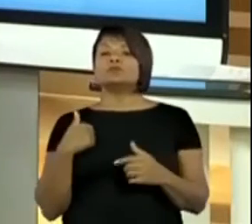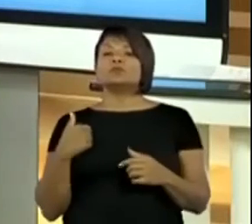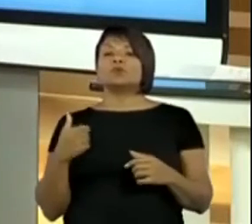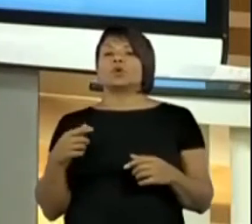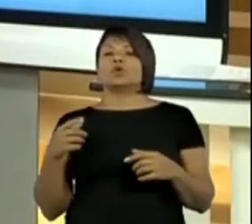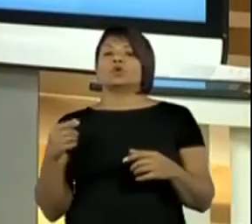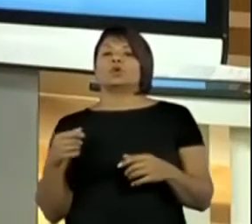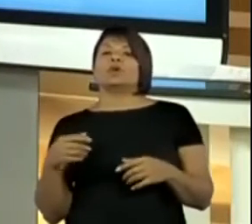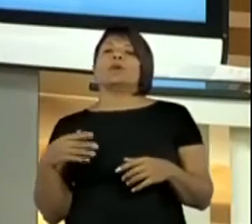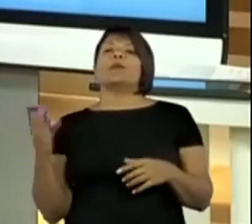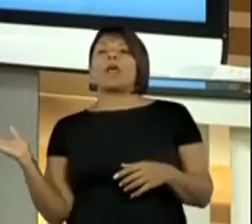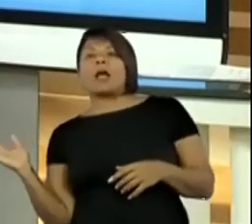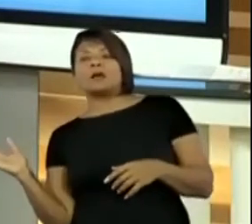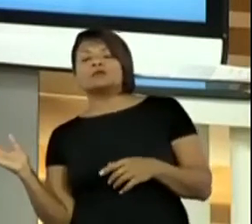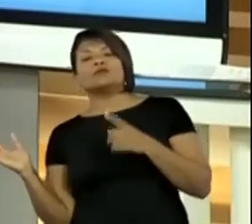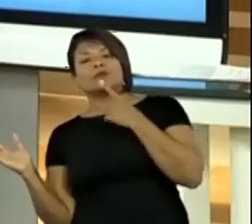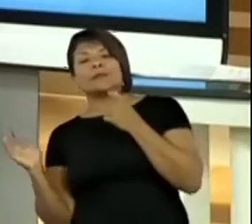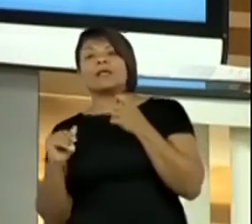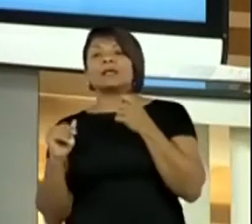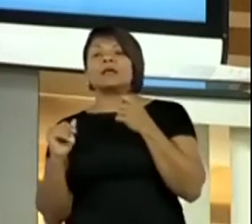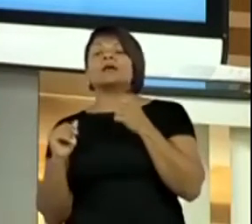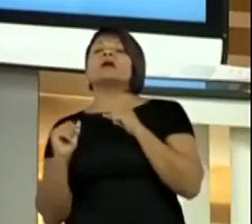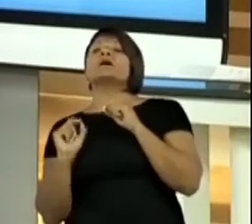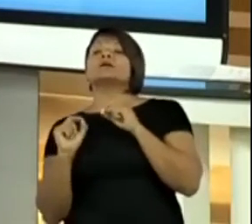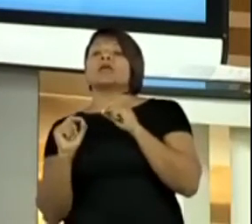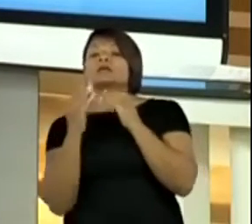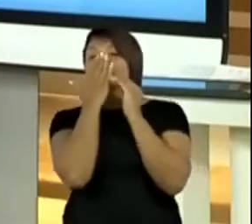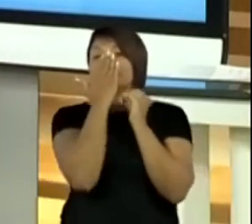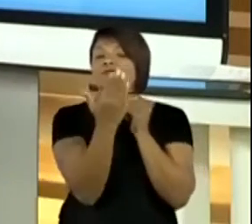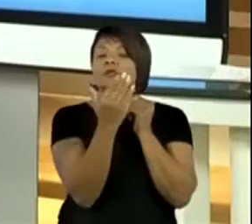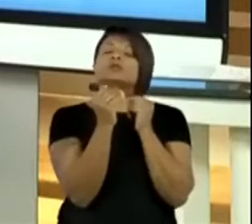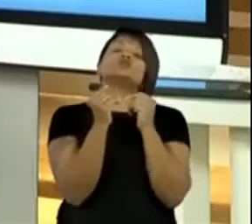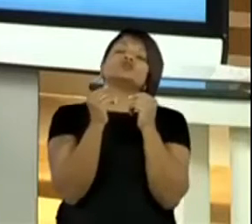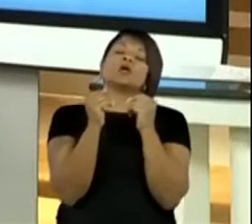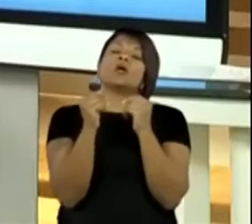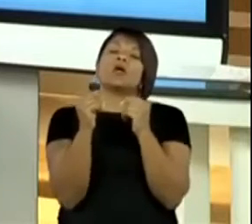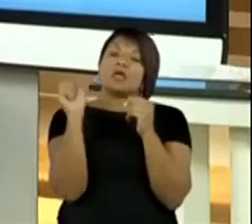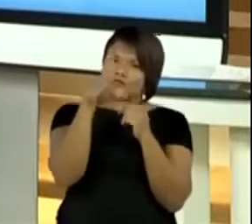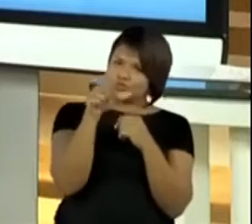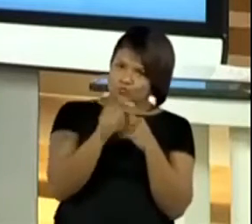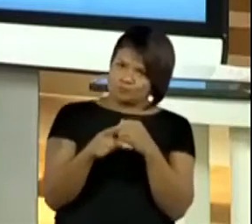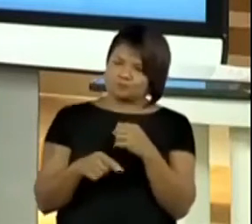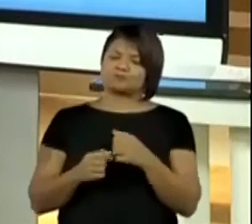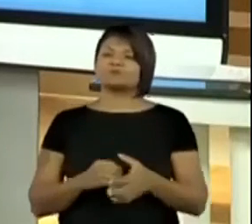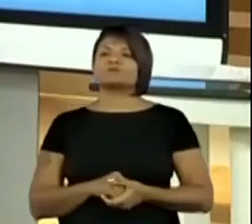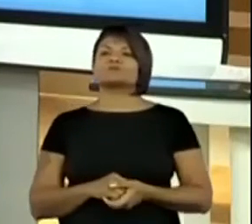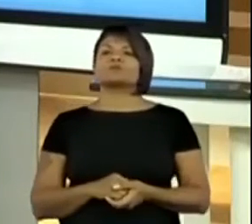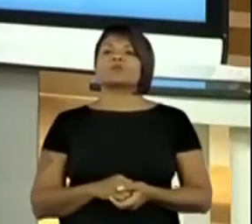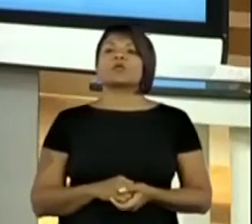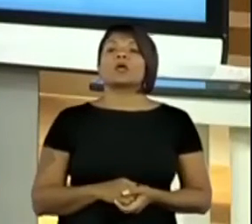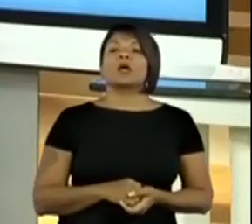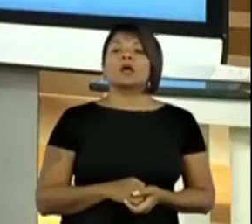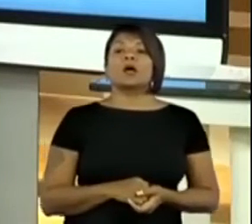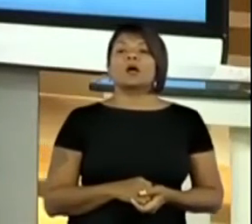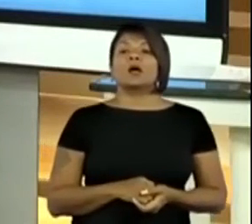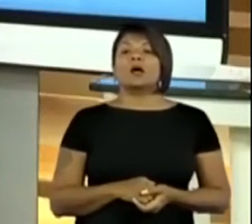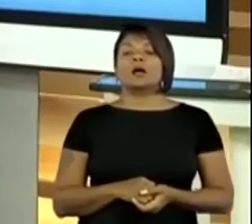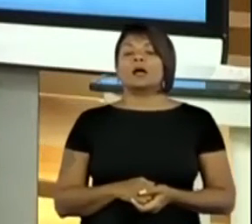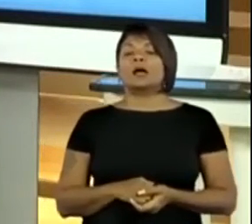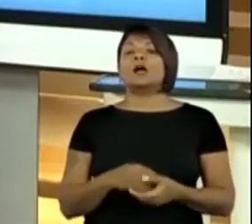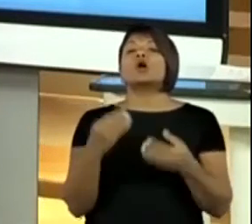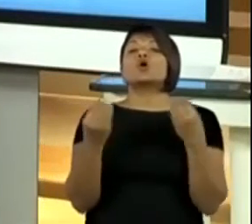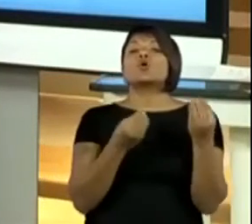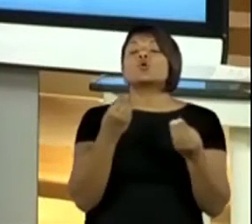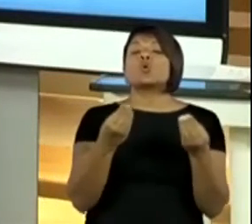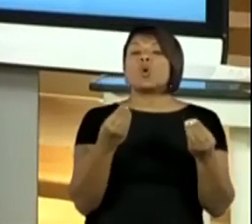quem está na minha frente vai ser azul. Certo? Como que eu ando com a pecinha? Agora, eu vou mostrar para vocês, eu vou ter que mostrar